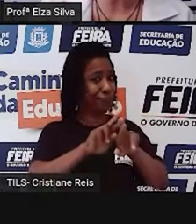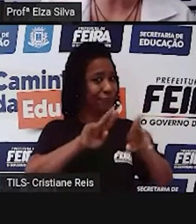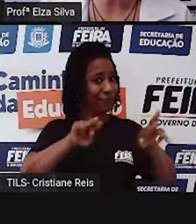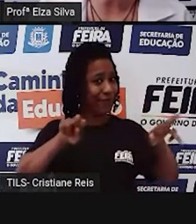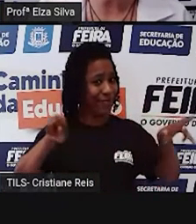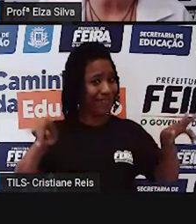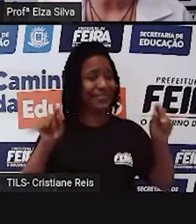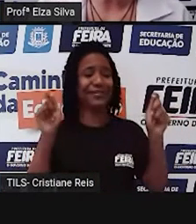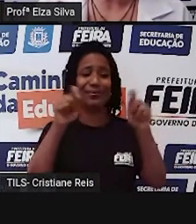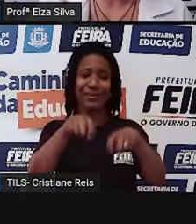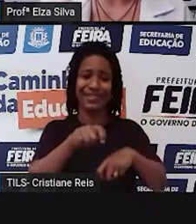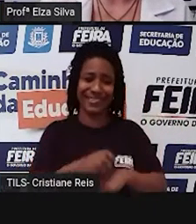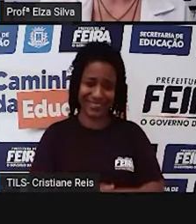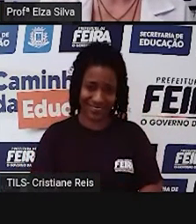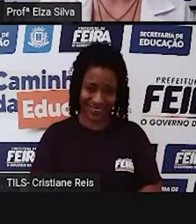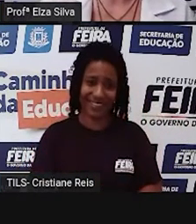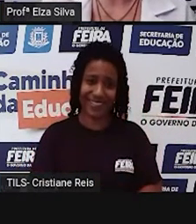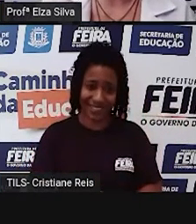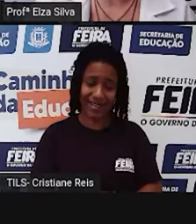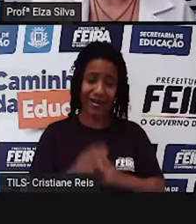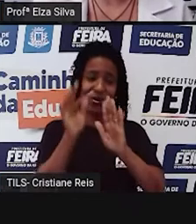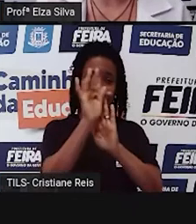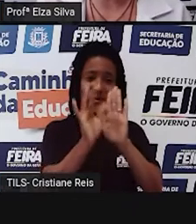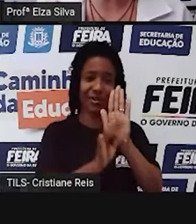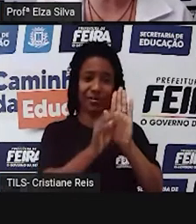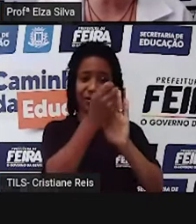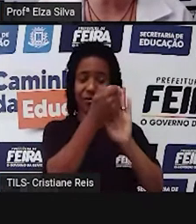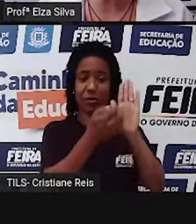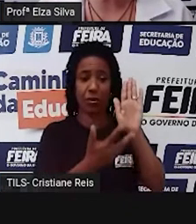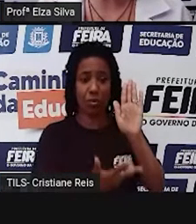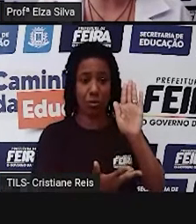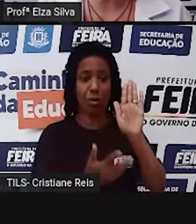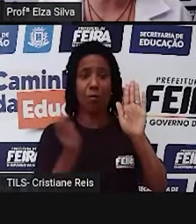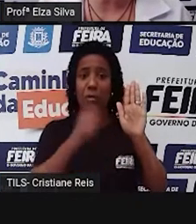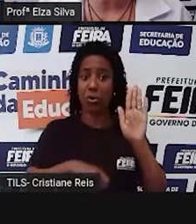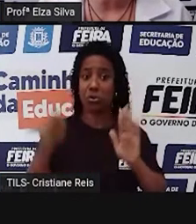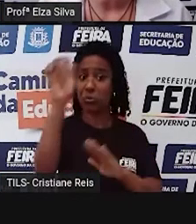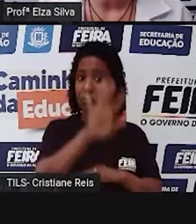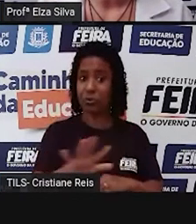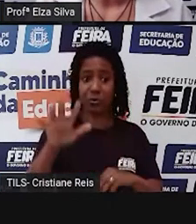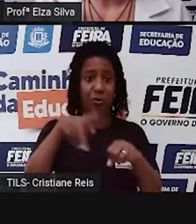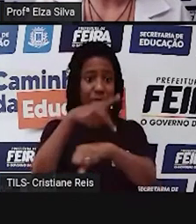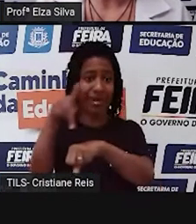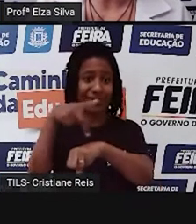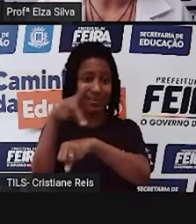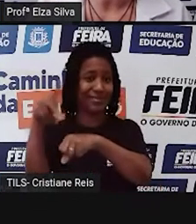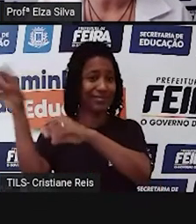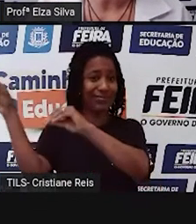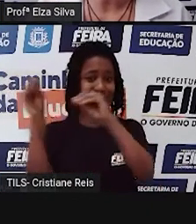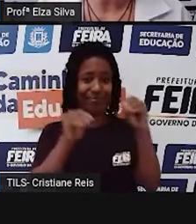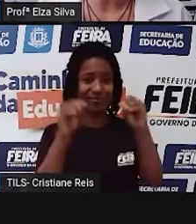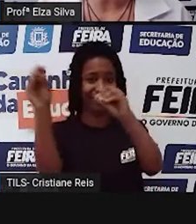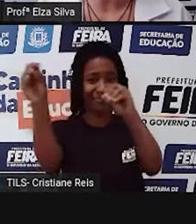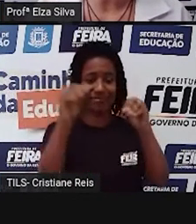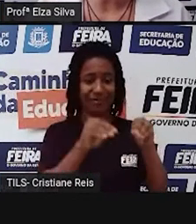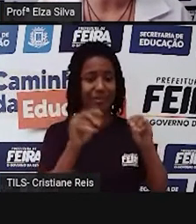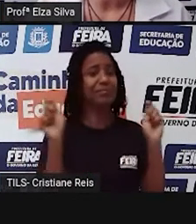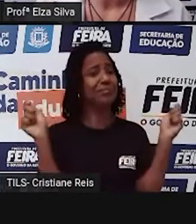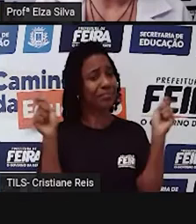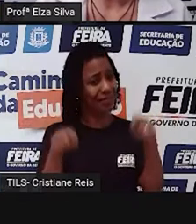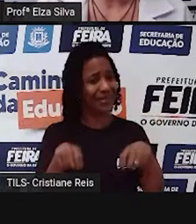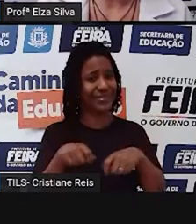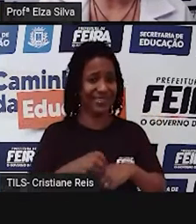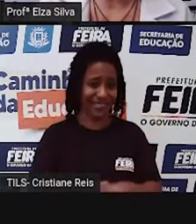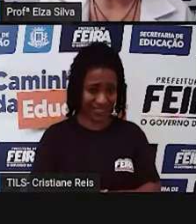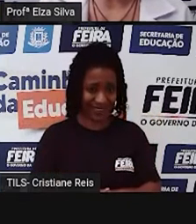Nesse texto diz que eles podem representar uma variedade de nacionalidades. Quando aprendemos sobre a diversidade,